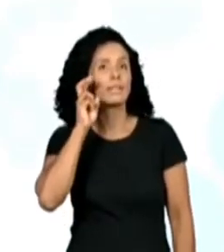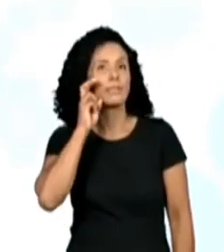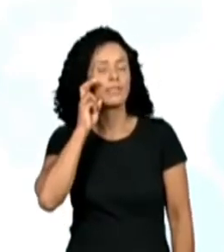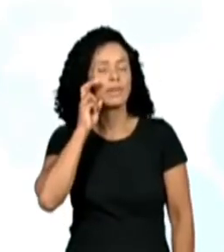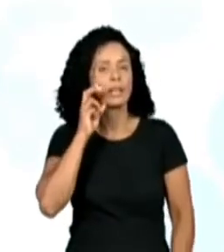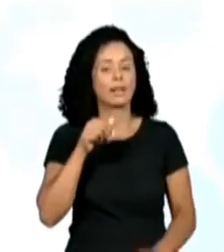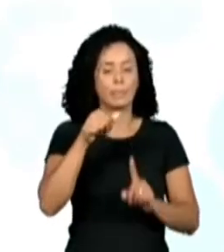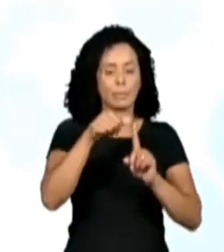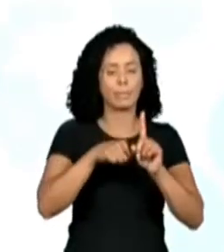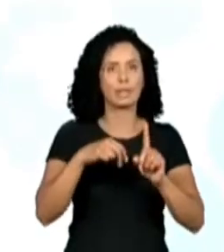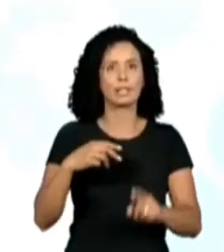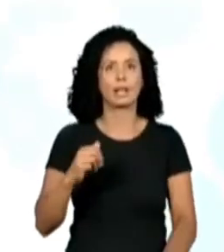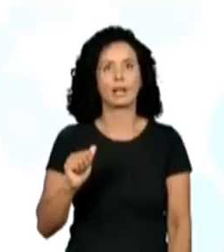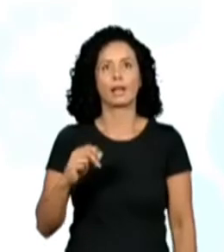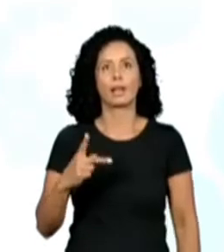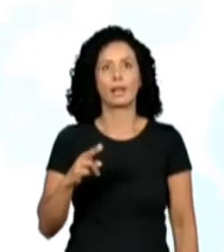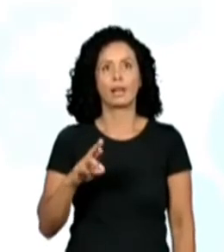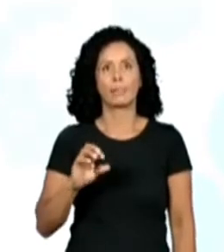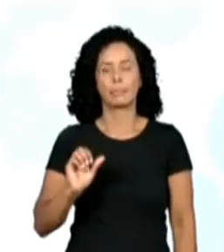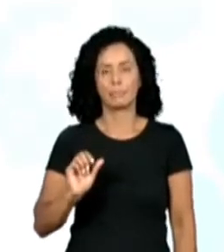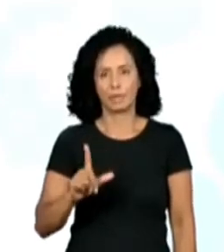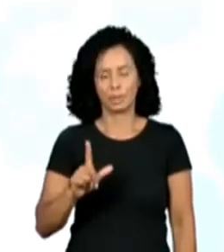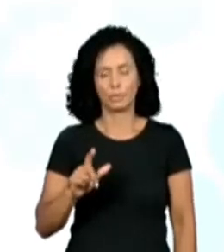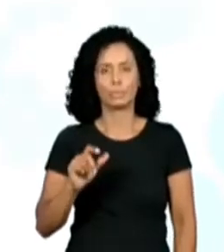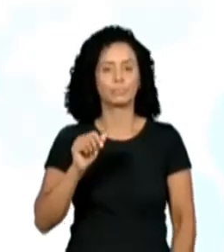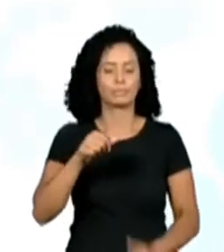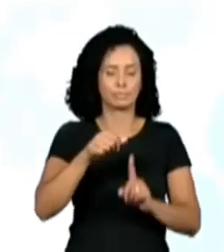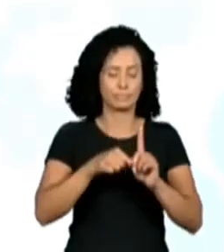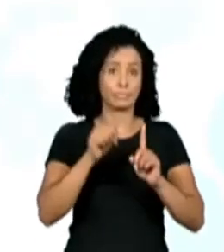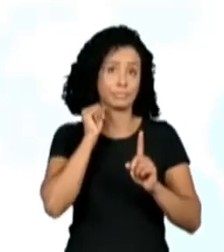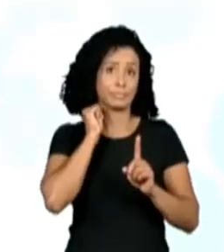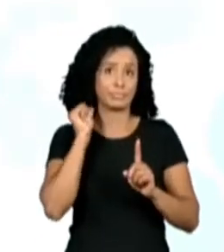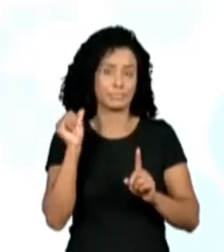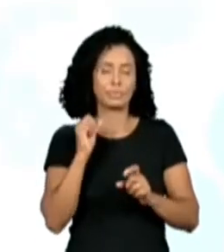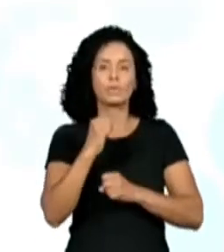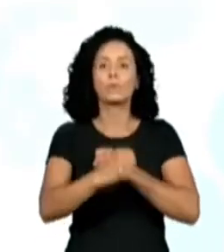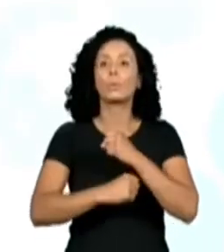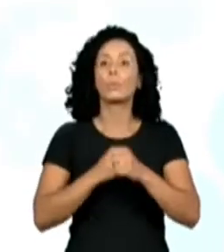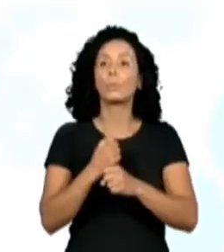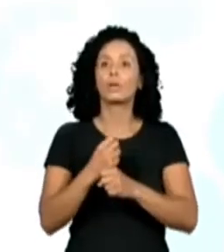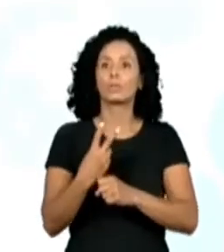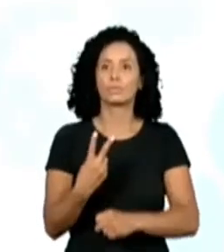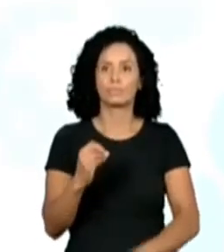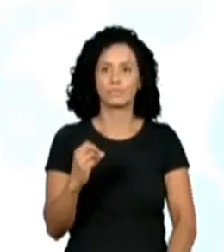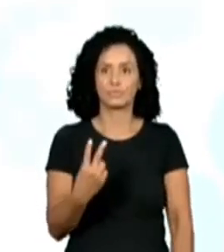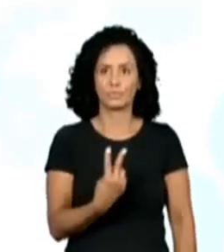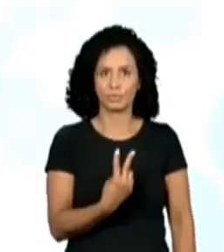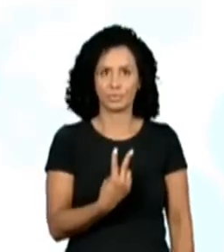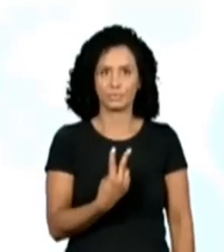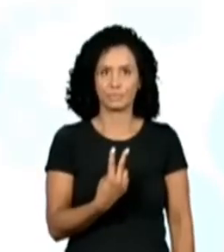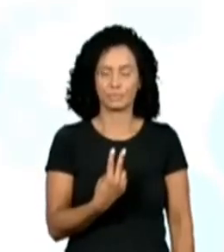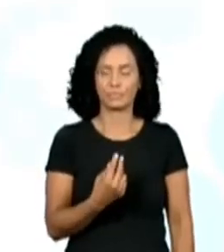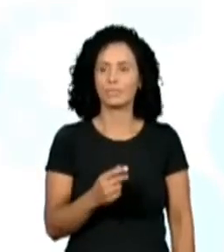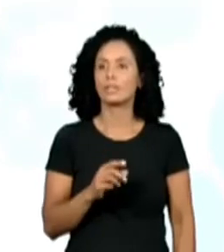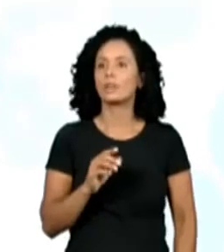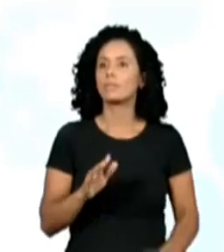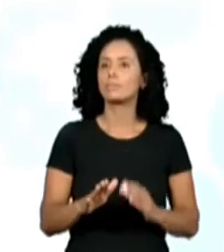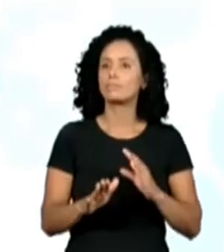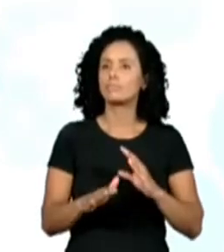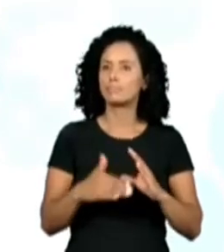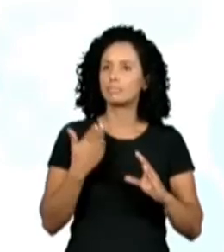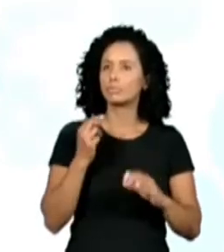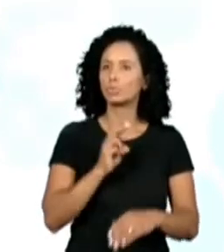Vou colocar um nomezinho aqui de uma aluna que entrou em contato lá